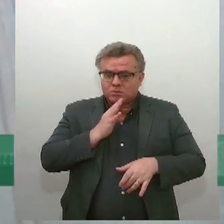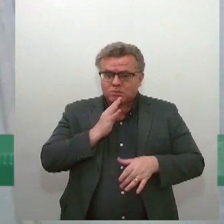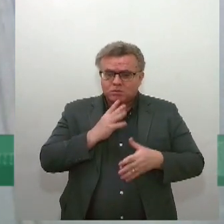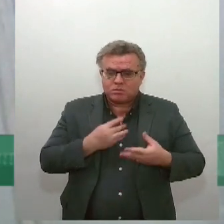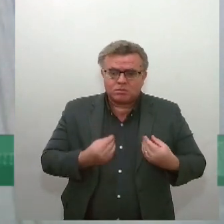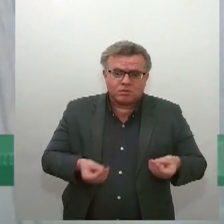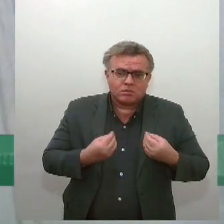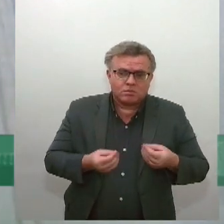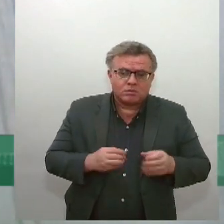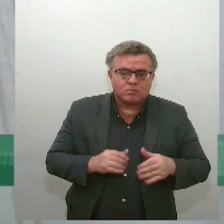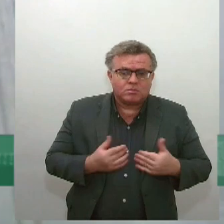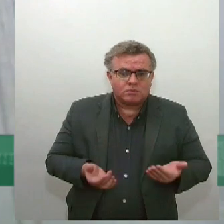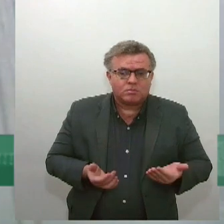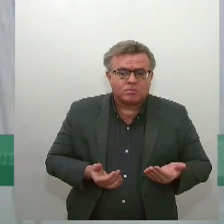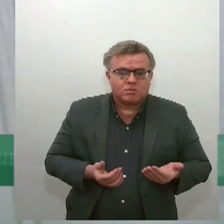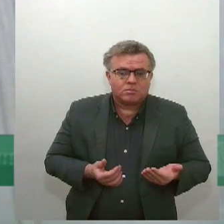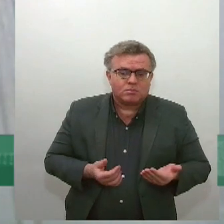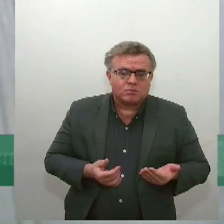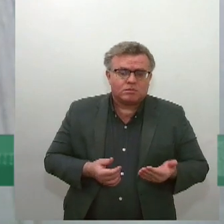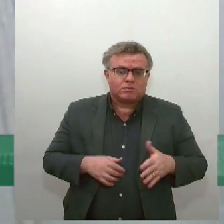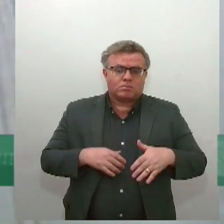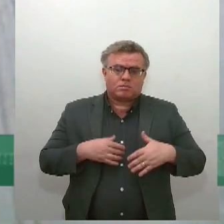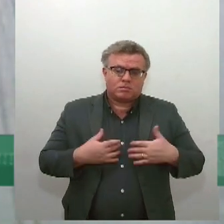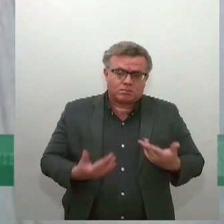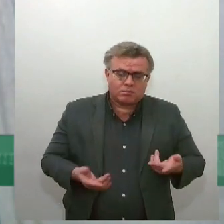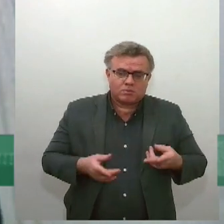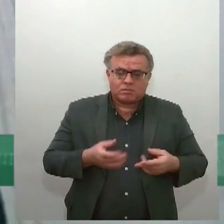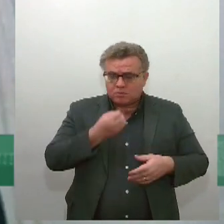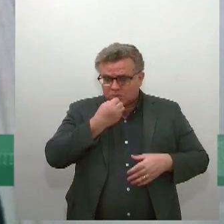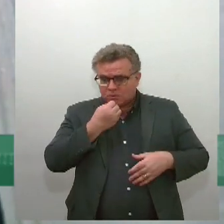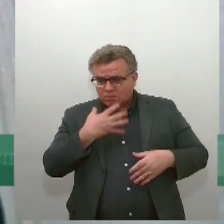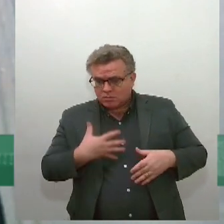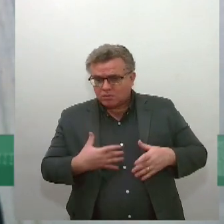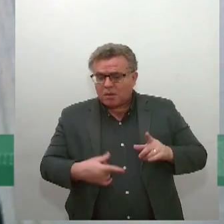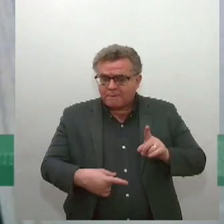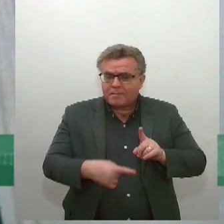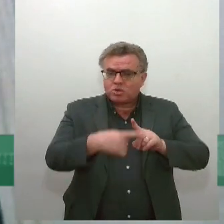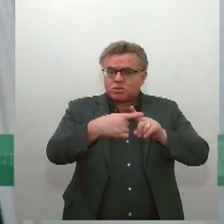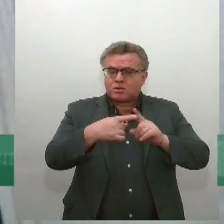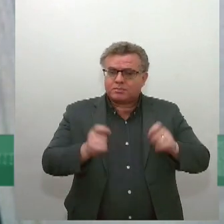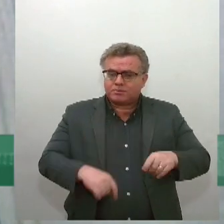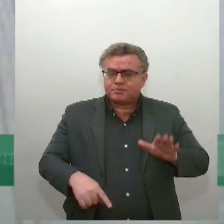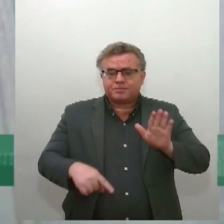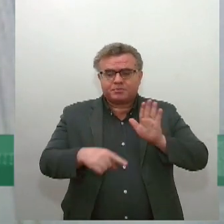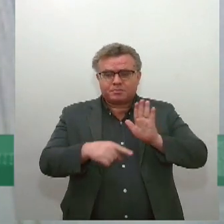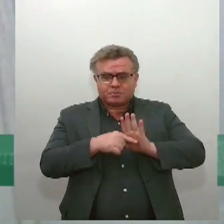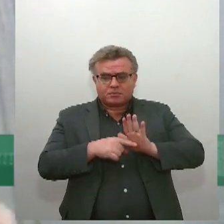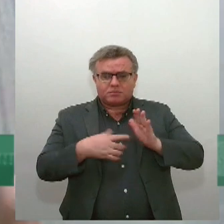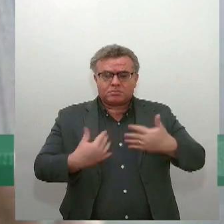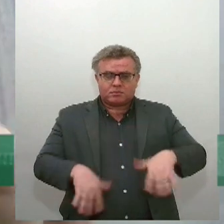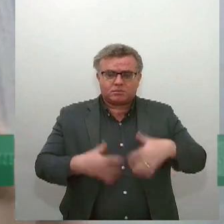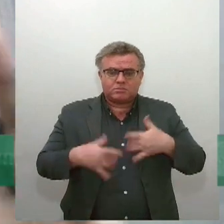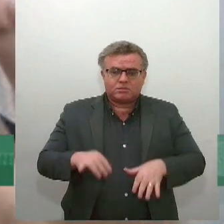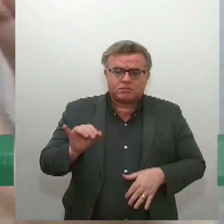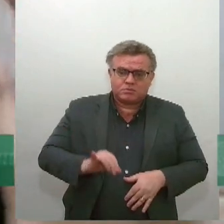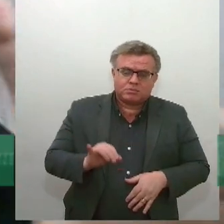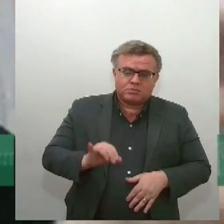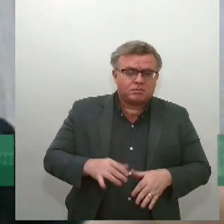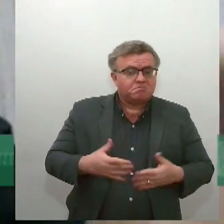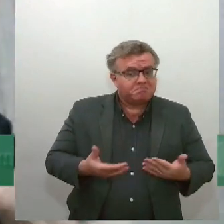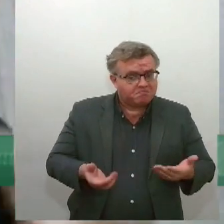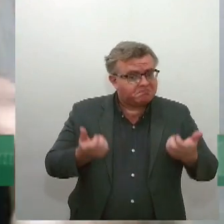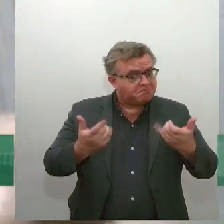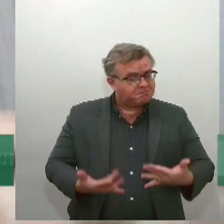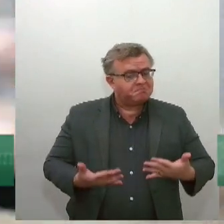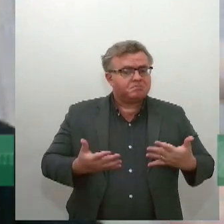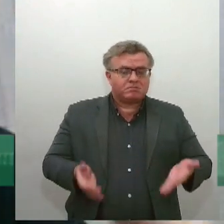eu acho que isso é... Tem seu lado positivo, evidentemente, mas eu acho que tem um lado negativo muito importante, muito significativo, porque você acaba